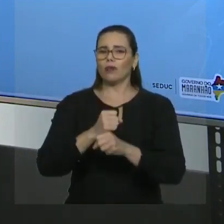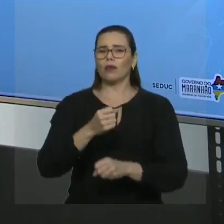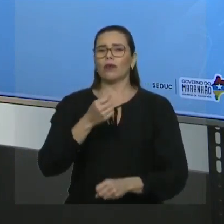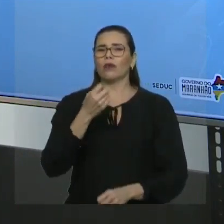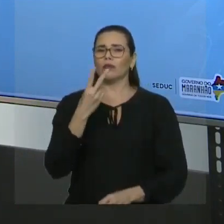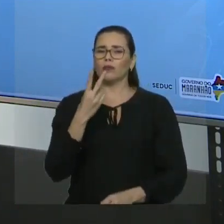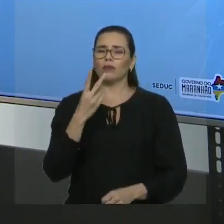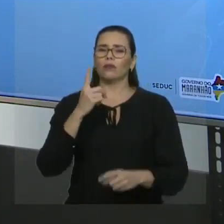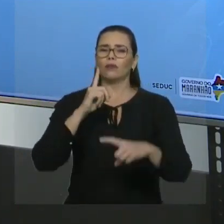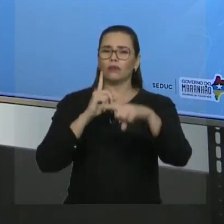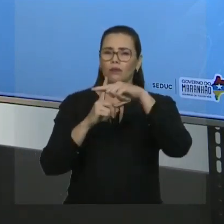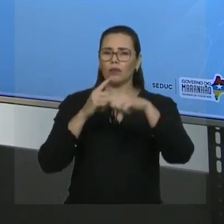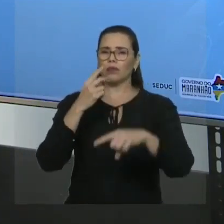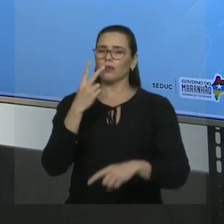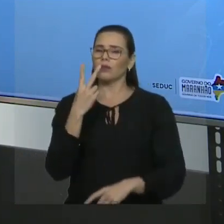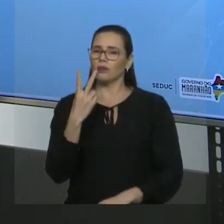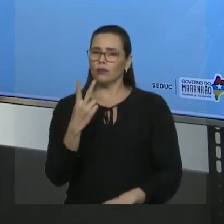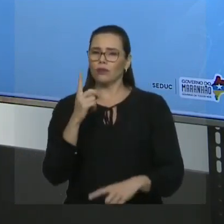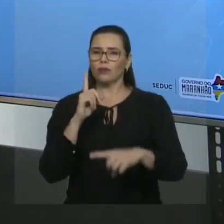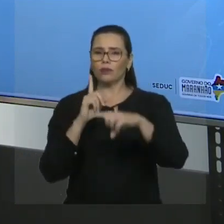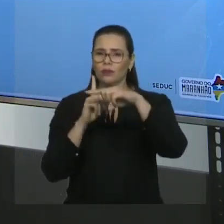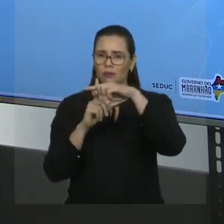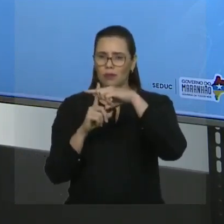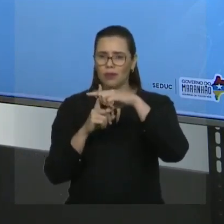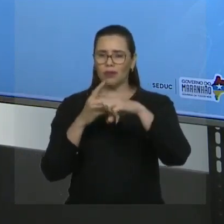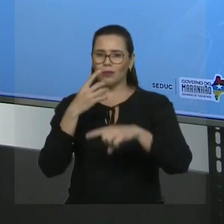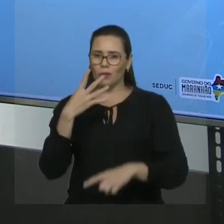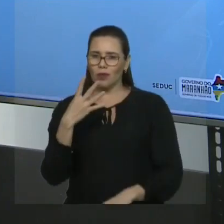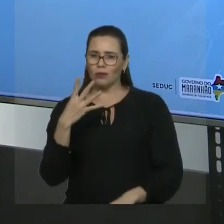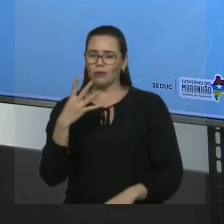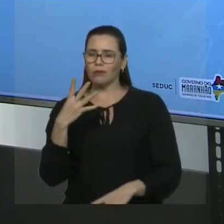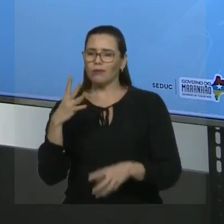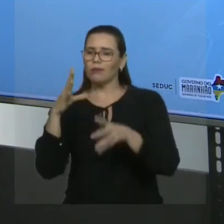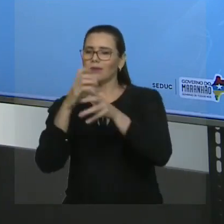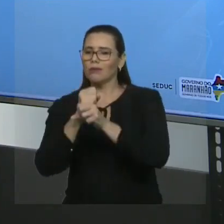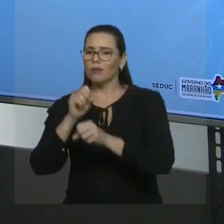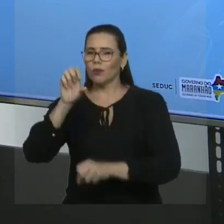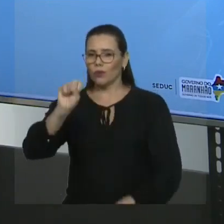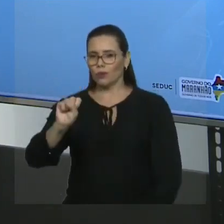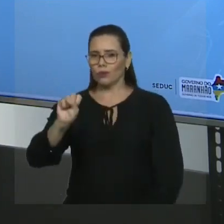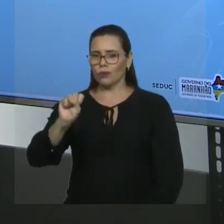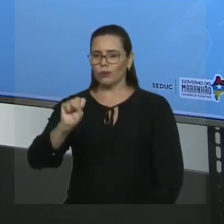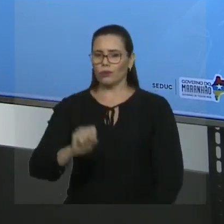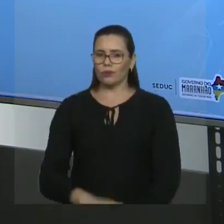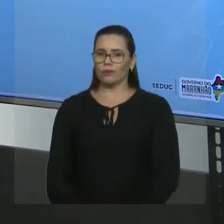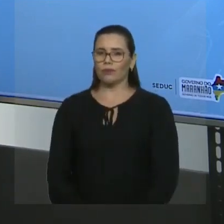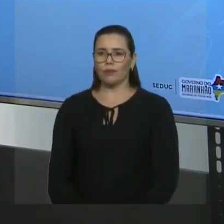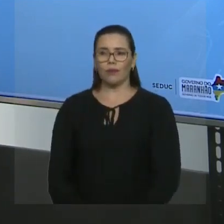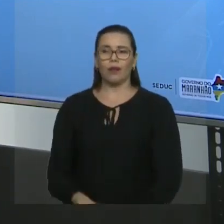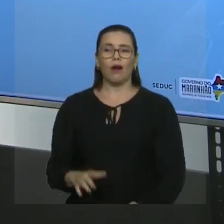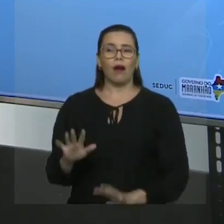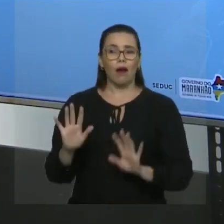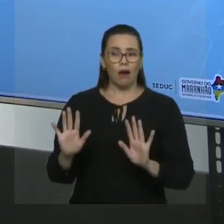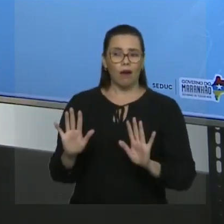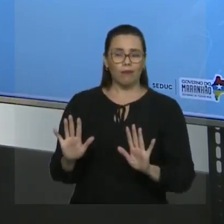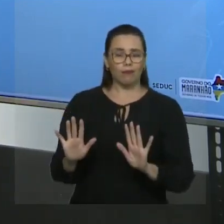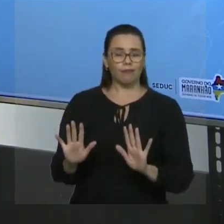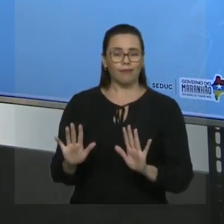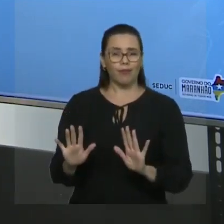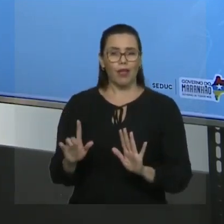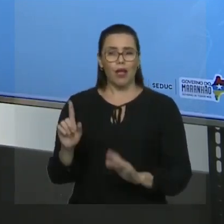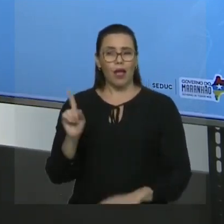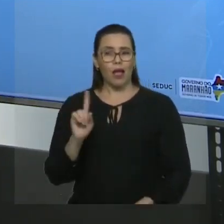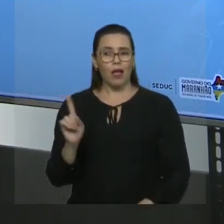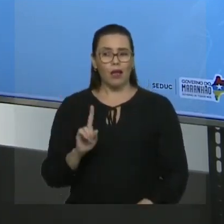vai dar número oito. Está claro? Perceba que nós ainda não estamos trabalhando com a nomenclatura. Você apenas está aprendendo a